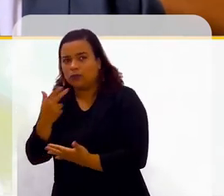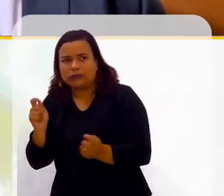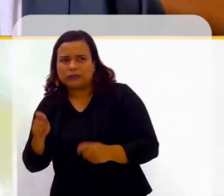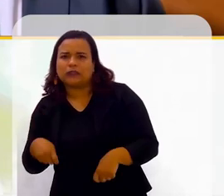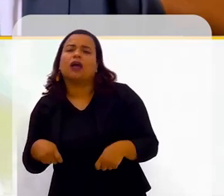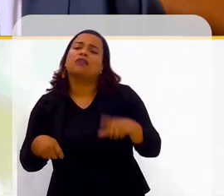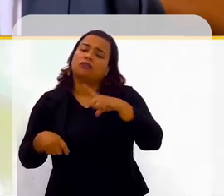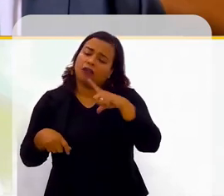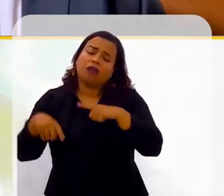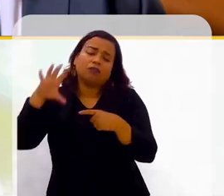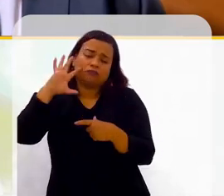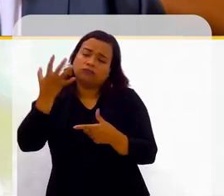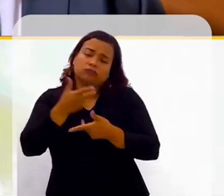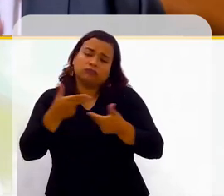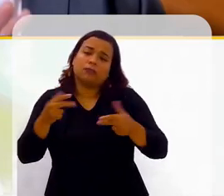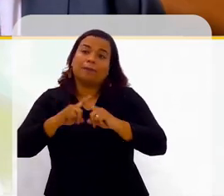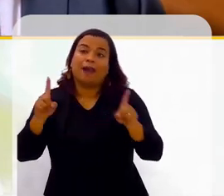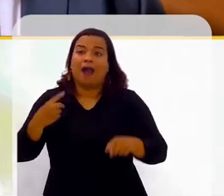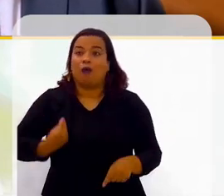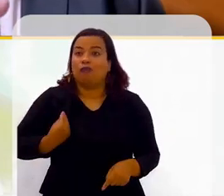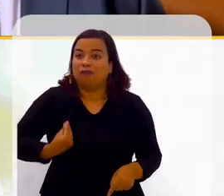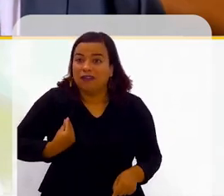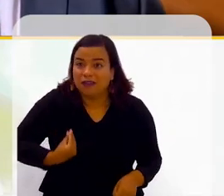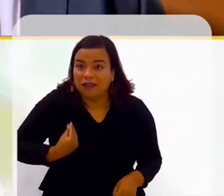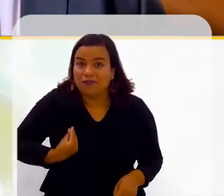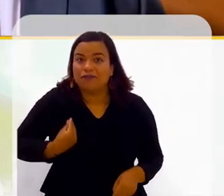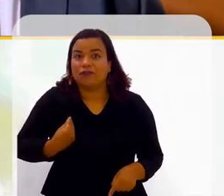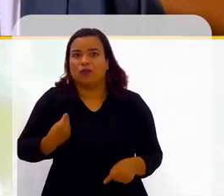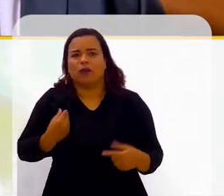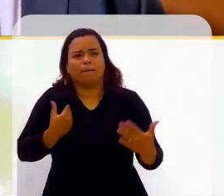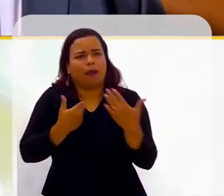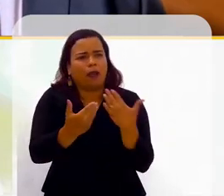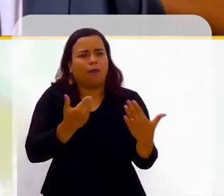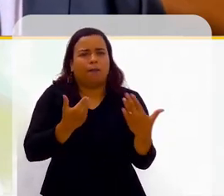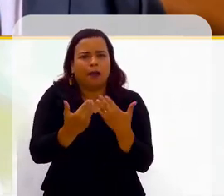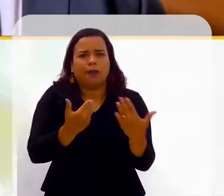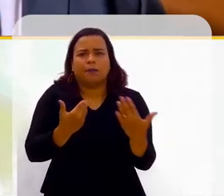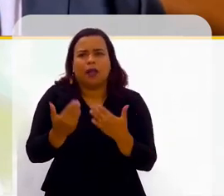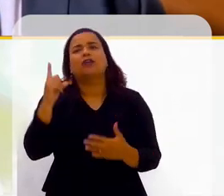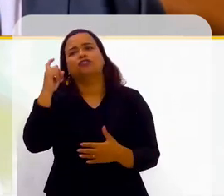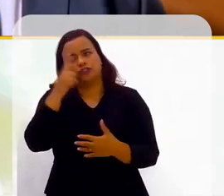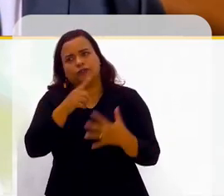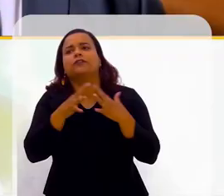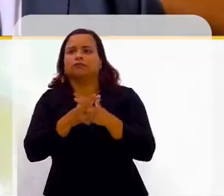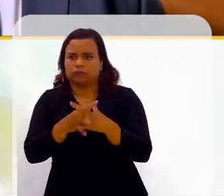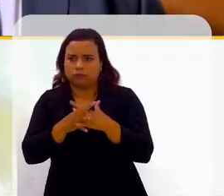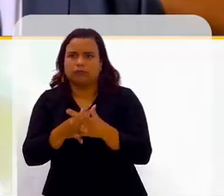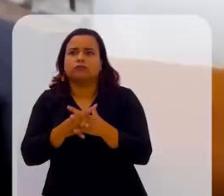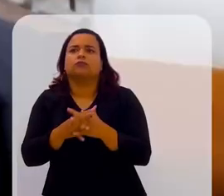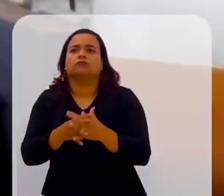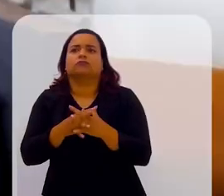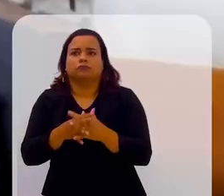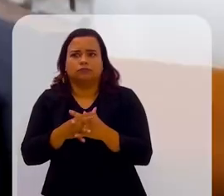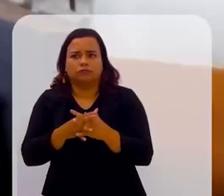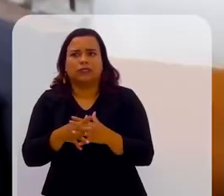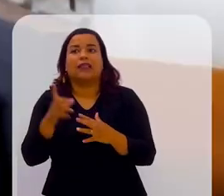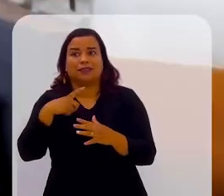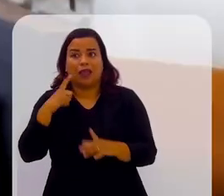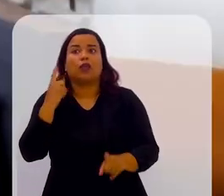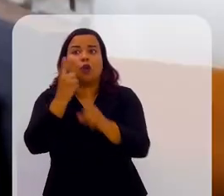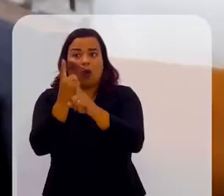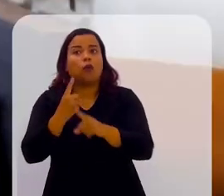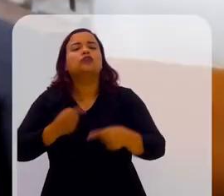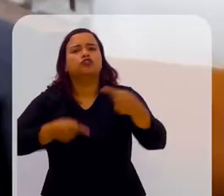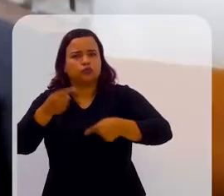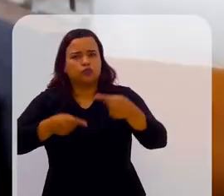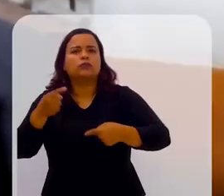várias soluções dessas, né? Só que quando a gente está ao vivo numa discussão, então, o nosso mestrado tem muito encontro, muito encontro, assim,